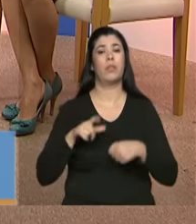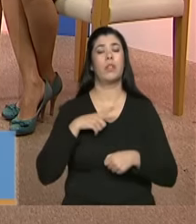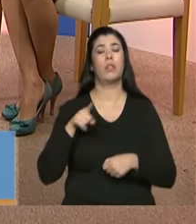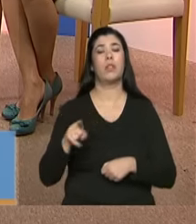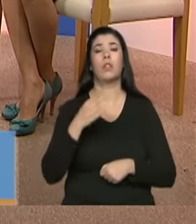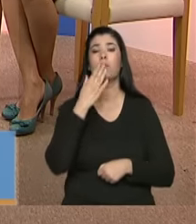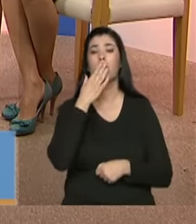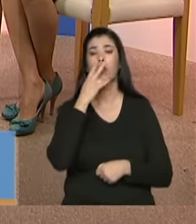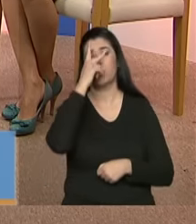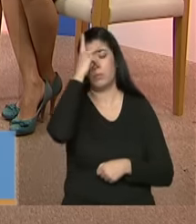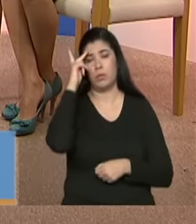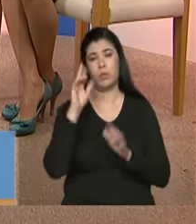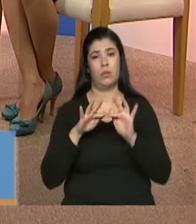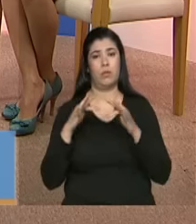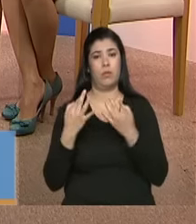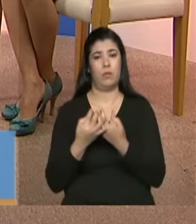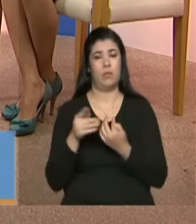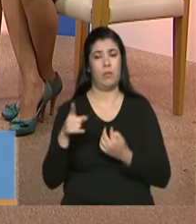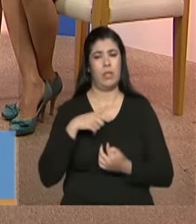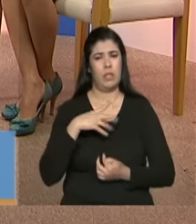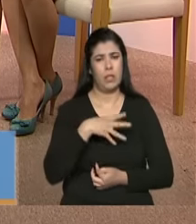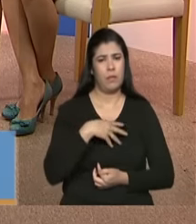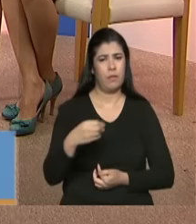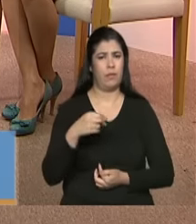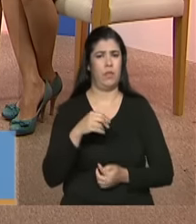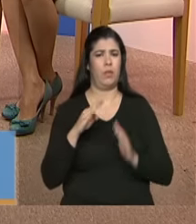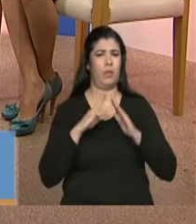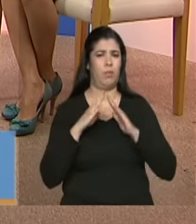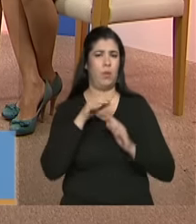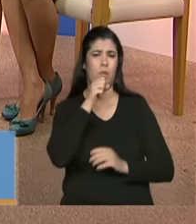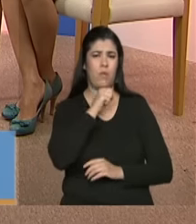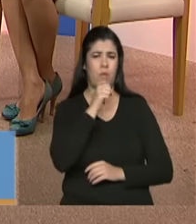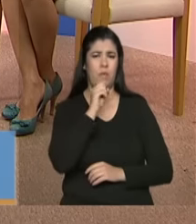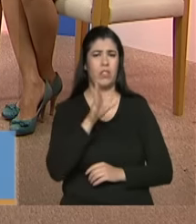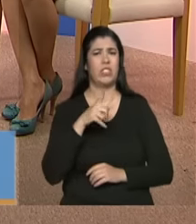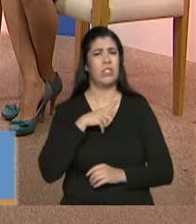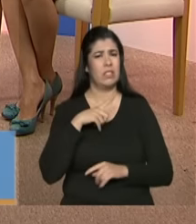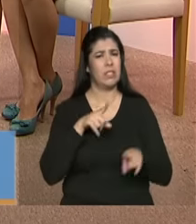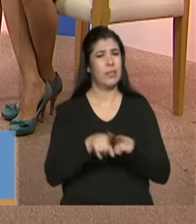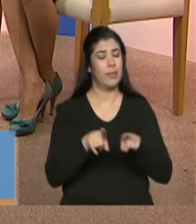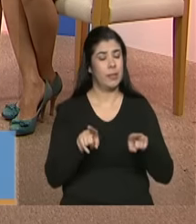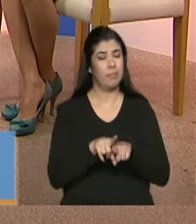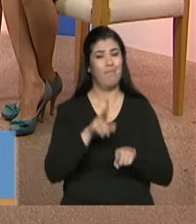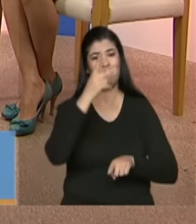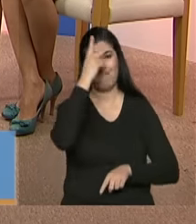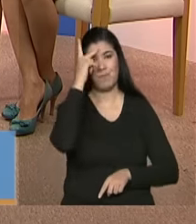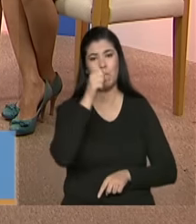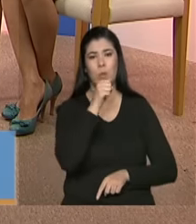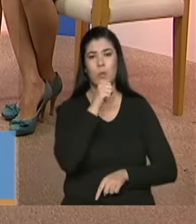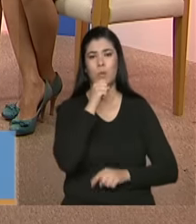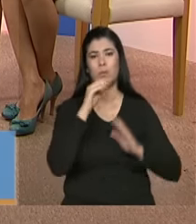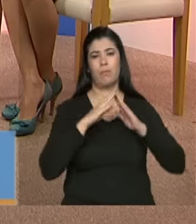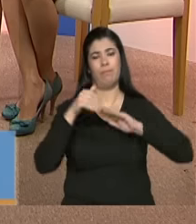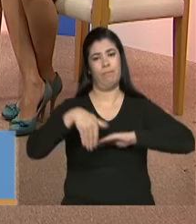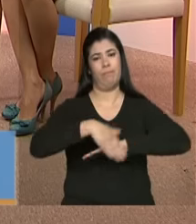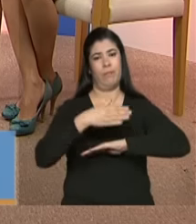famílias que muitas vezes com filhos com avós hoje nós já temos idosos que envelhecem na rua a gente tinha uma idade de envelhecimento